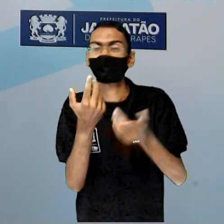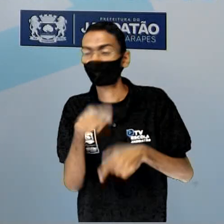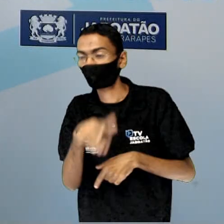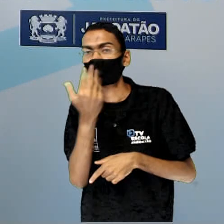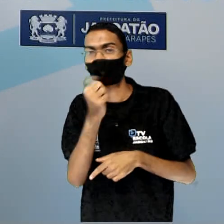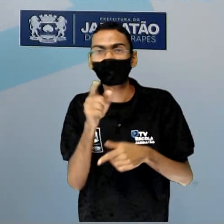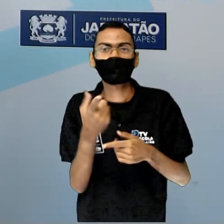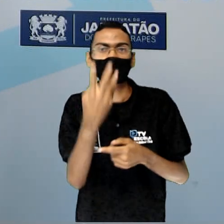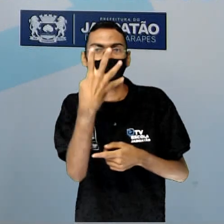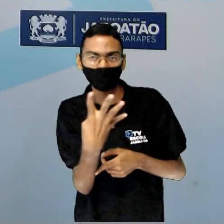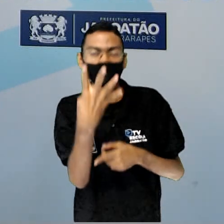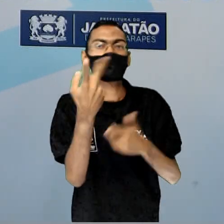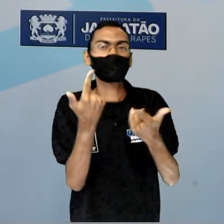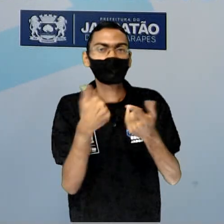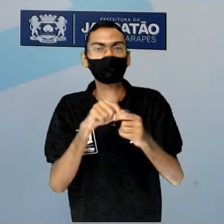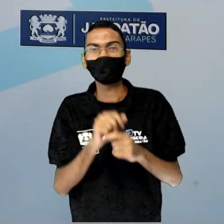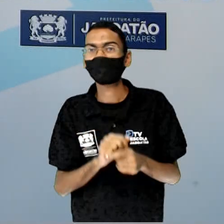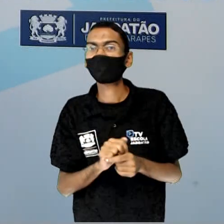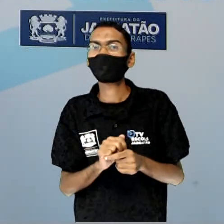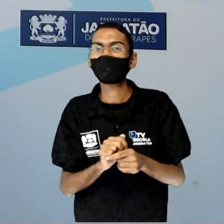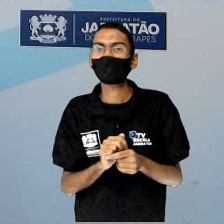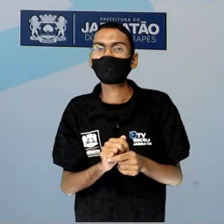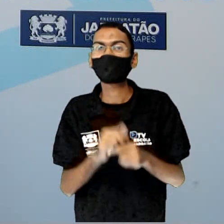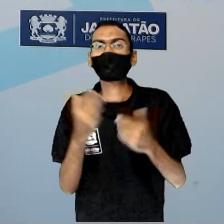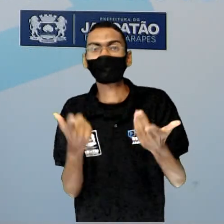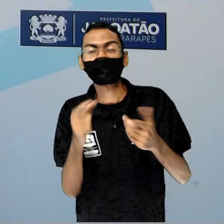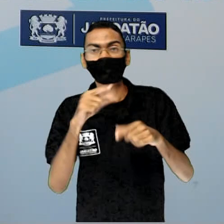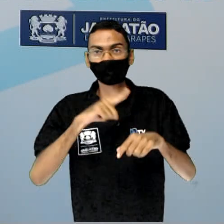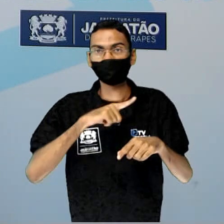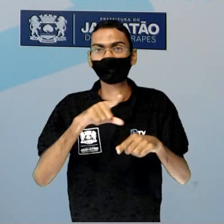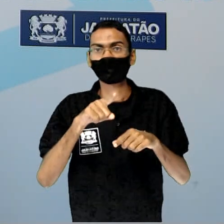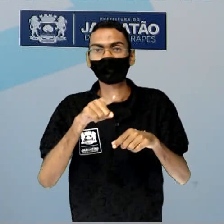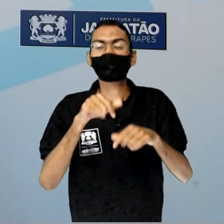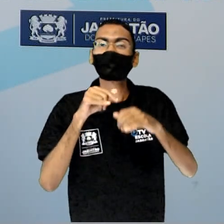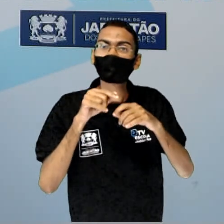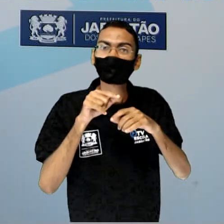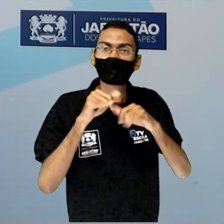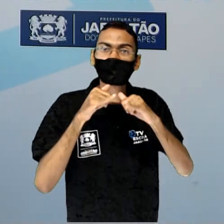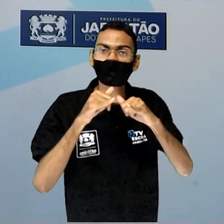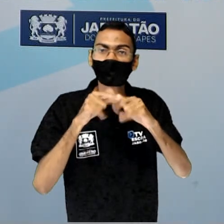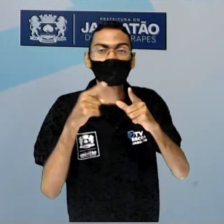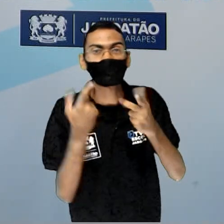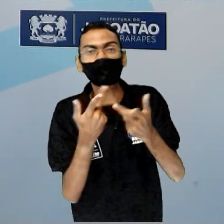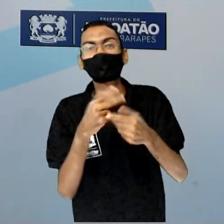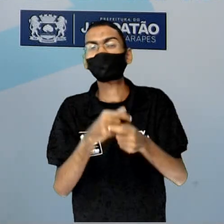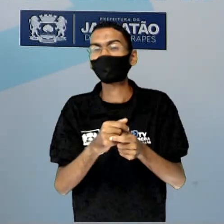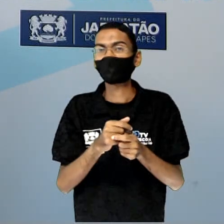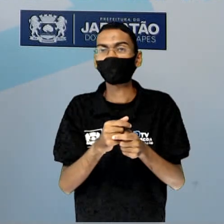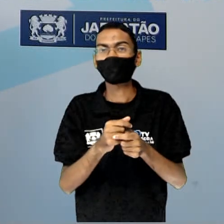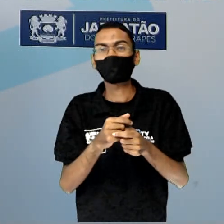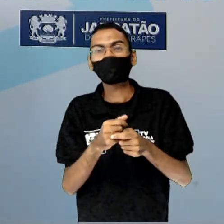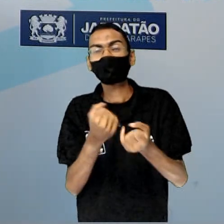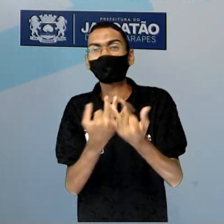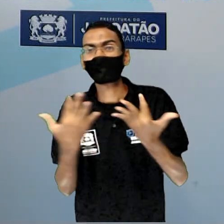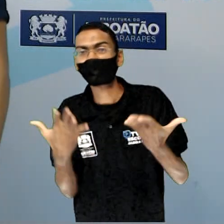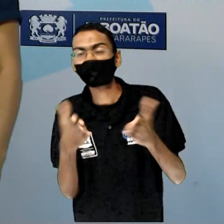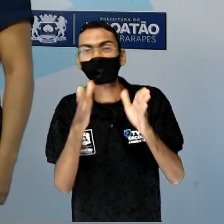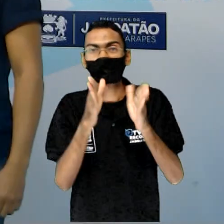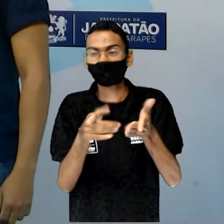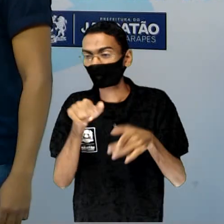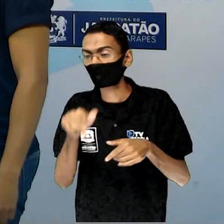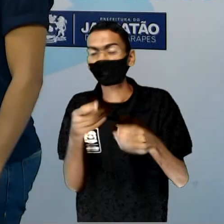E quatro indica a quantidade de partes que a barra de chocolate foi dividida. Formamos a fração seis